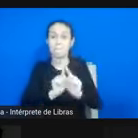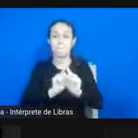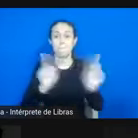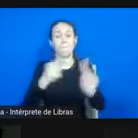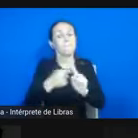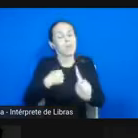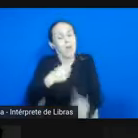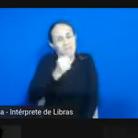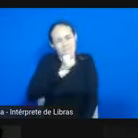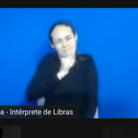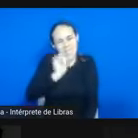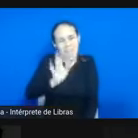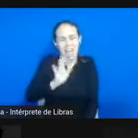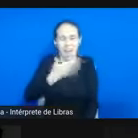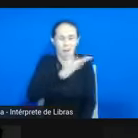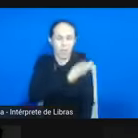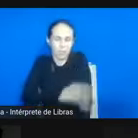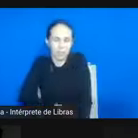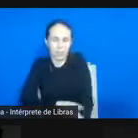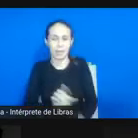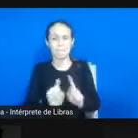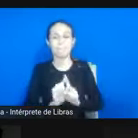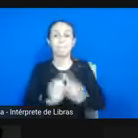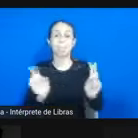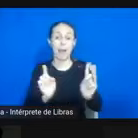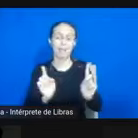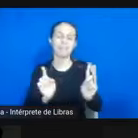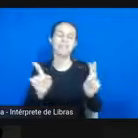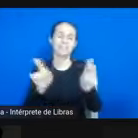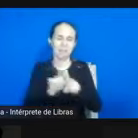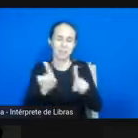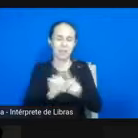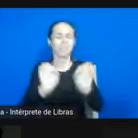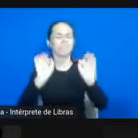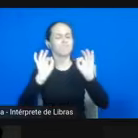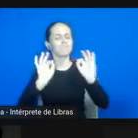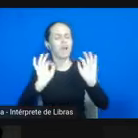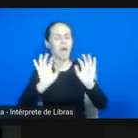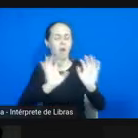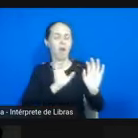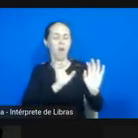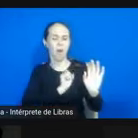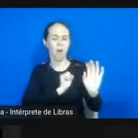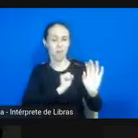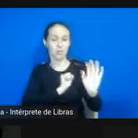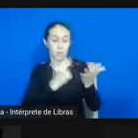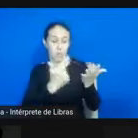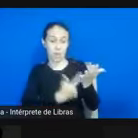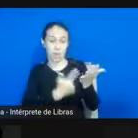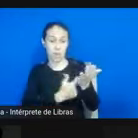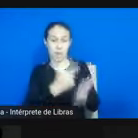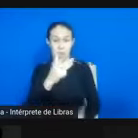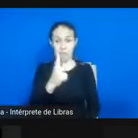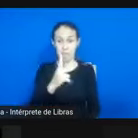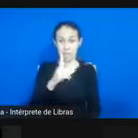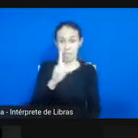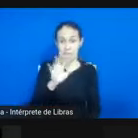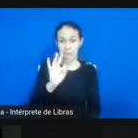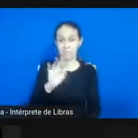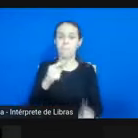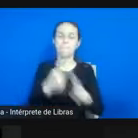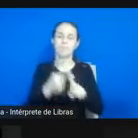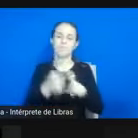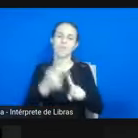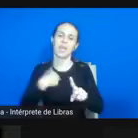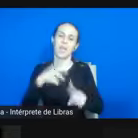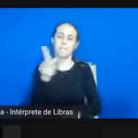eu acho muito louvável iniciativas em PDF, principalmente, porque eu, por exemplo, como professora de educação básica, eu moro num